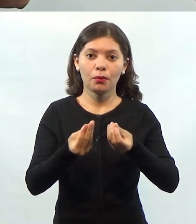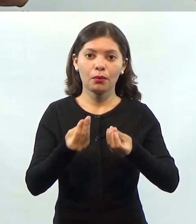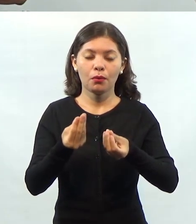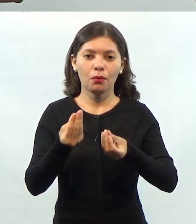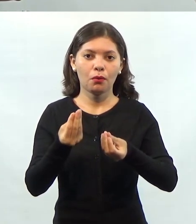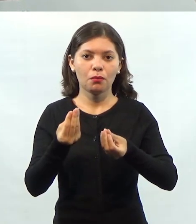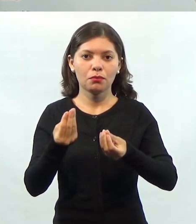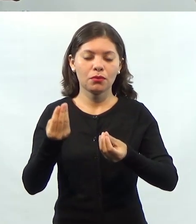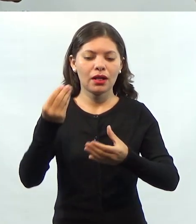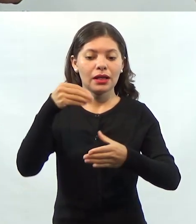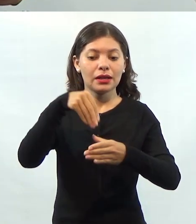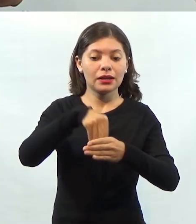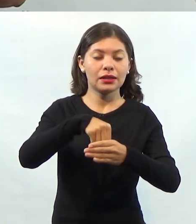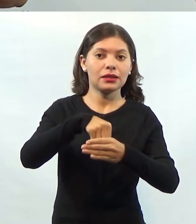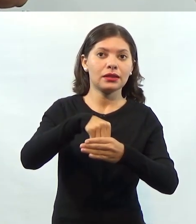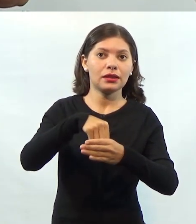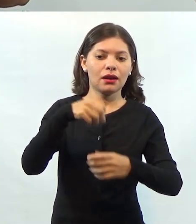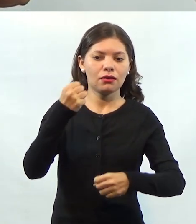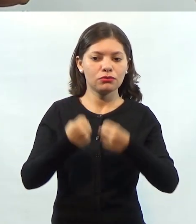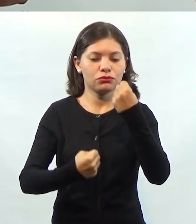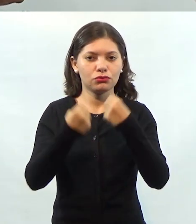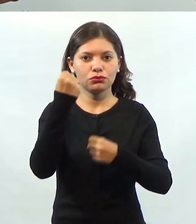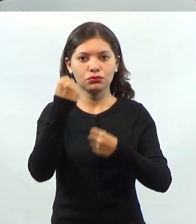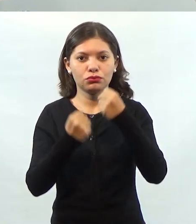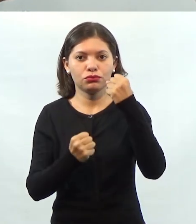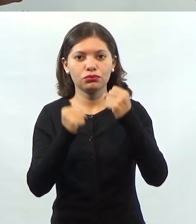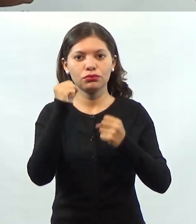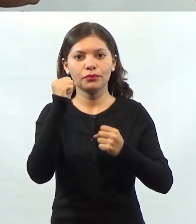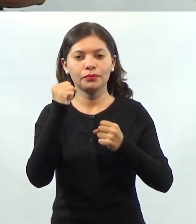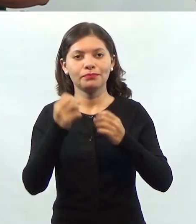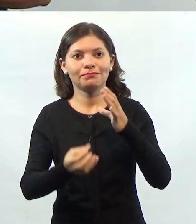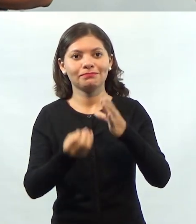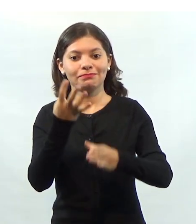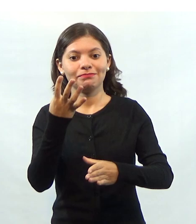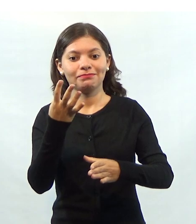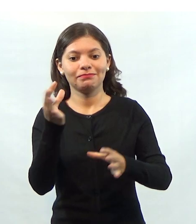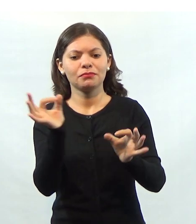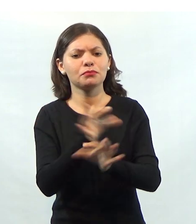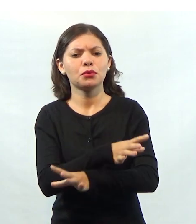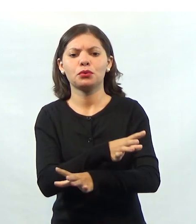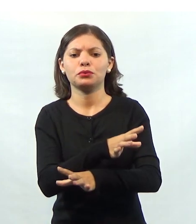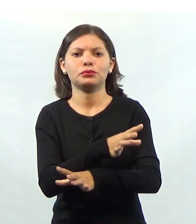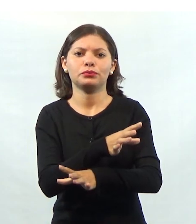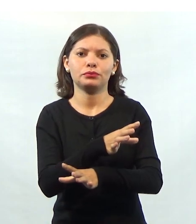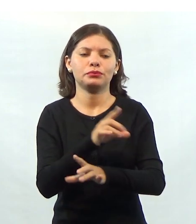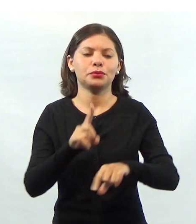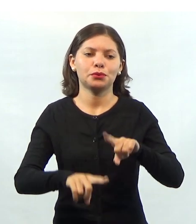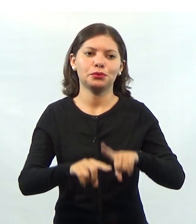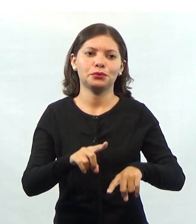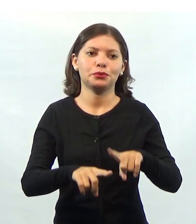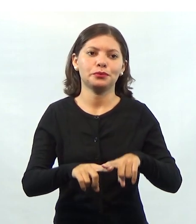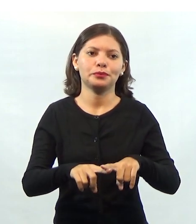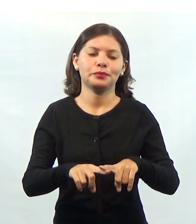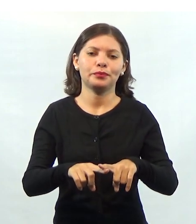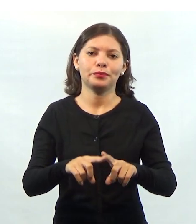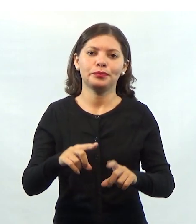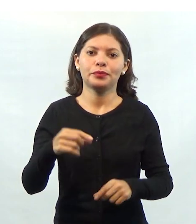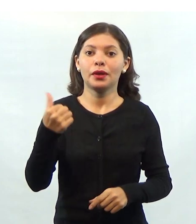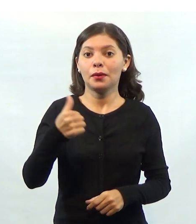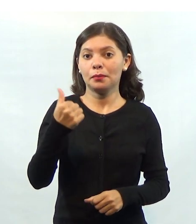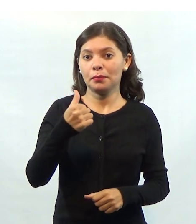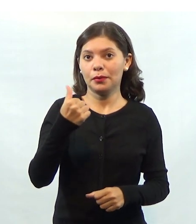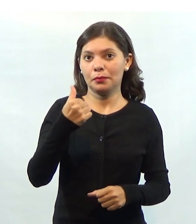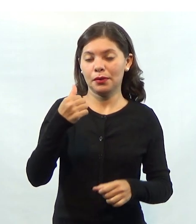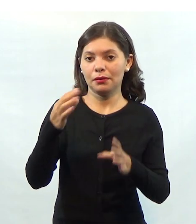insumos entram na indústria até sair um produto acabado. Bom, primeiro nós vamos falar sobre o